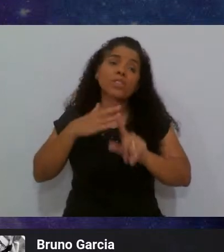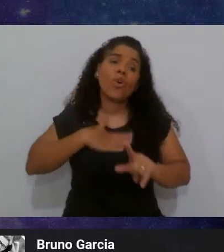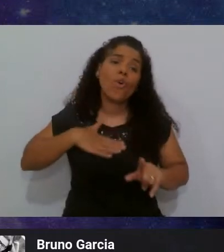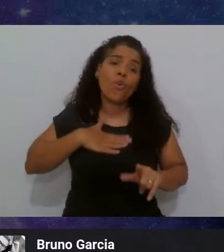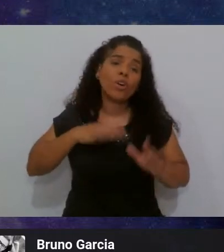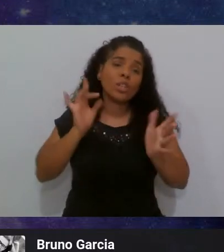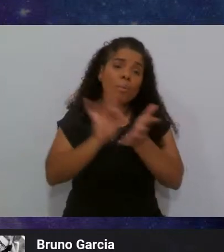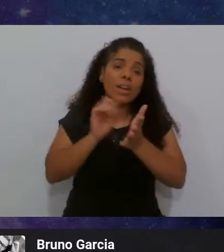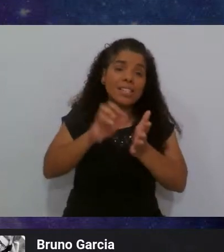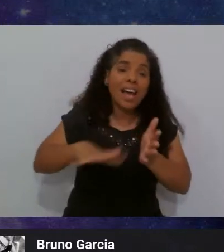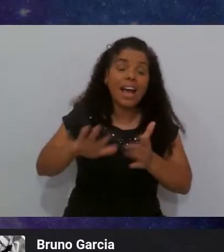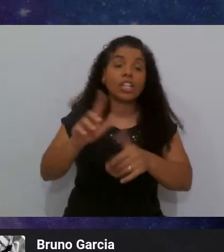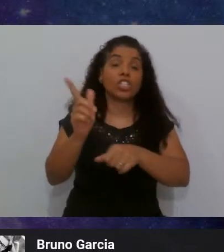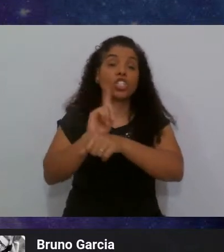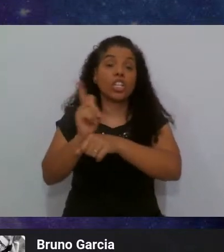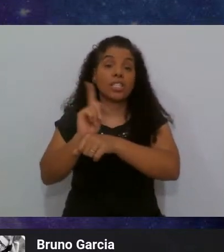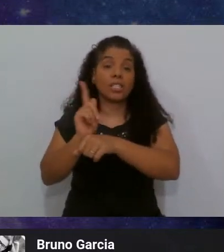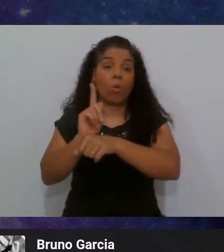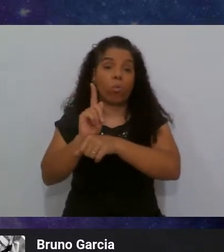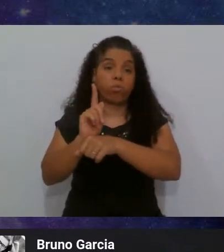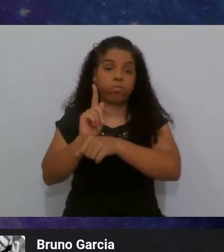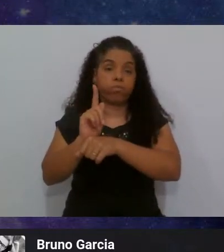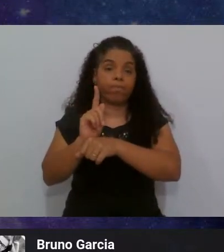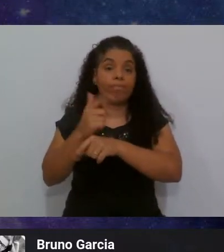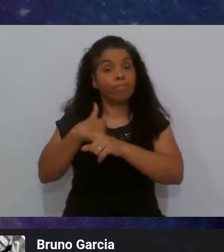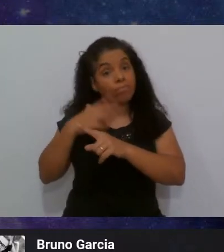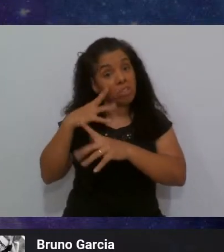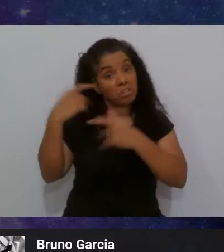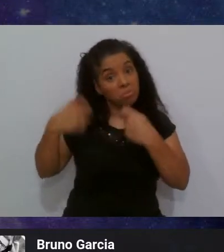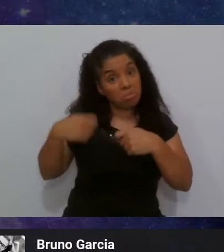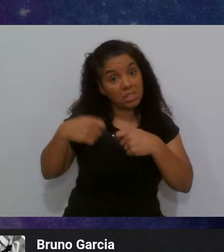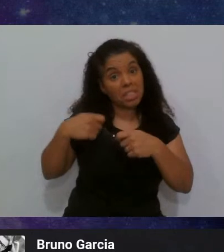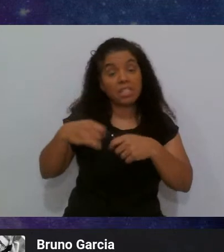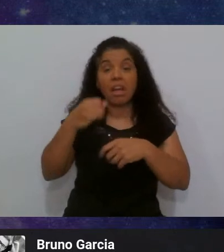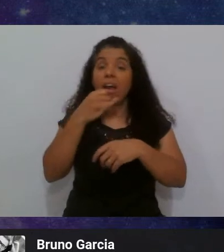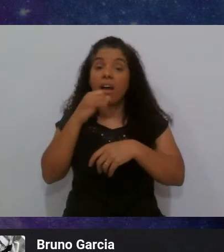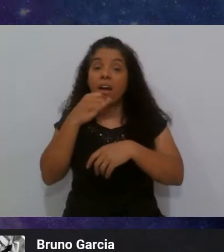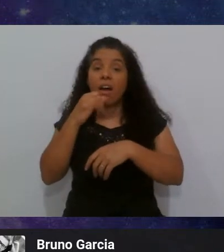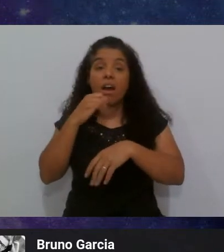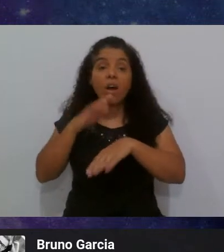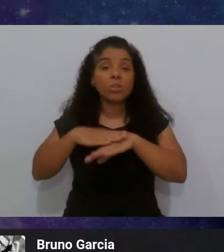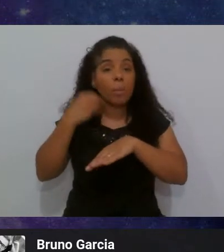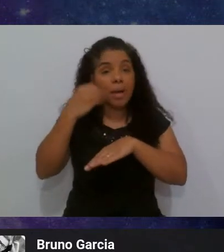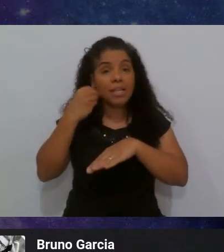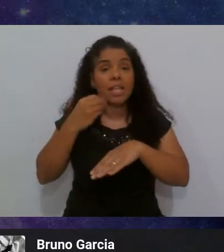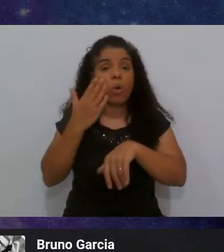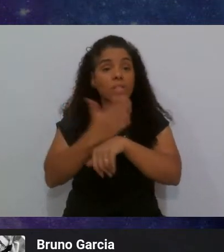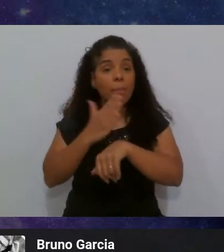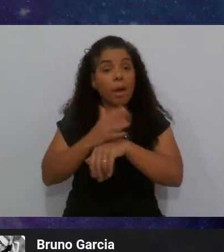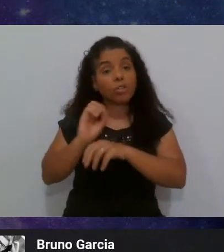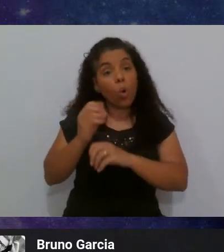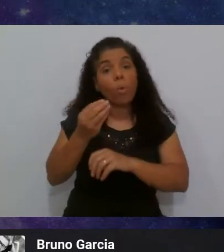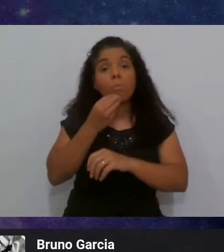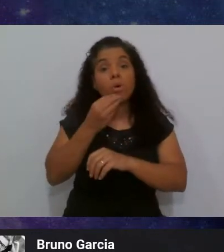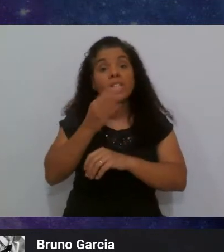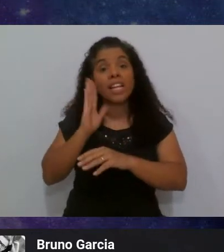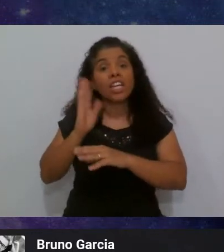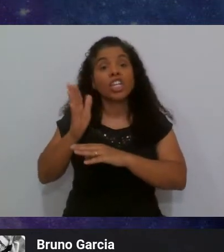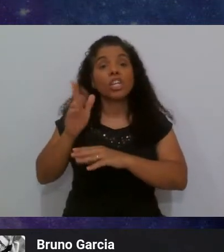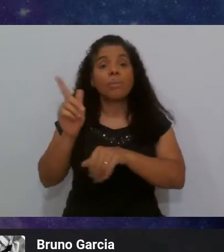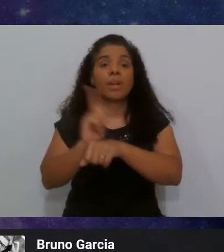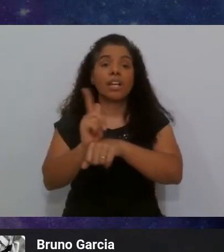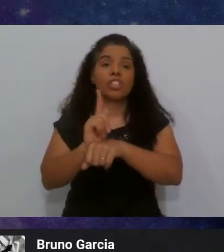é da área de gestão. Acho que eu preciso vivenciar automação na prática ou poderia ir para a gestão.